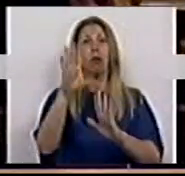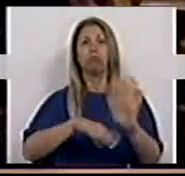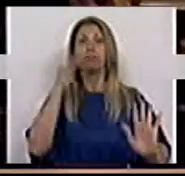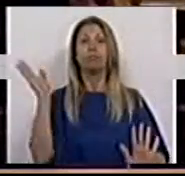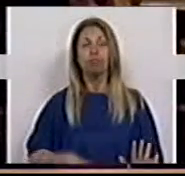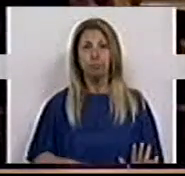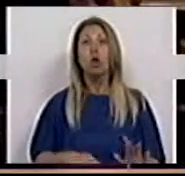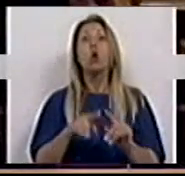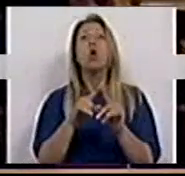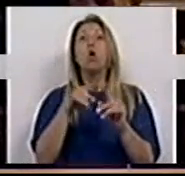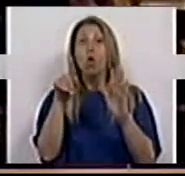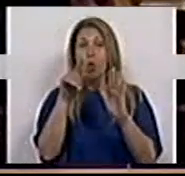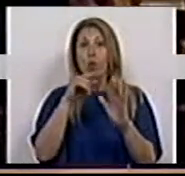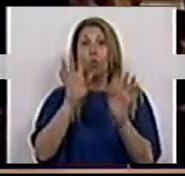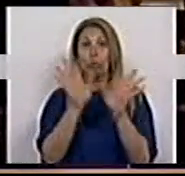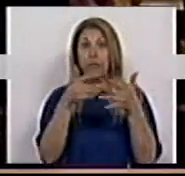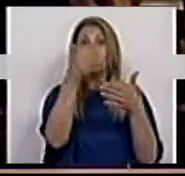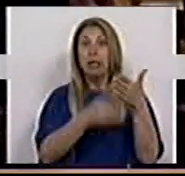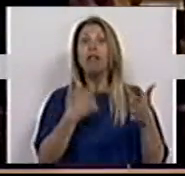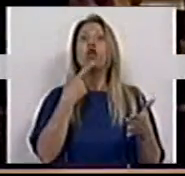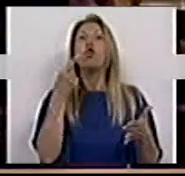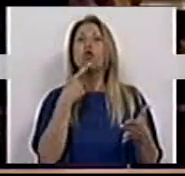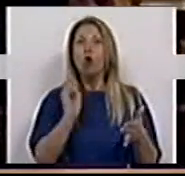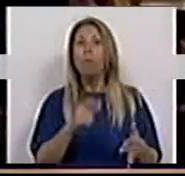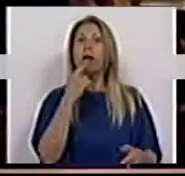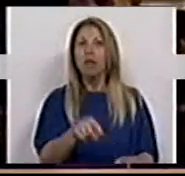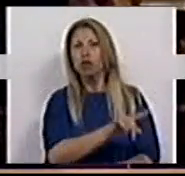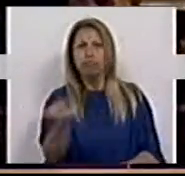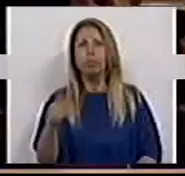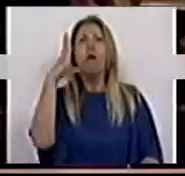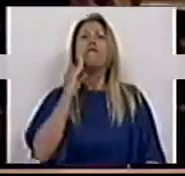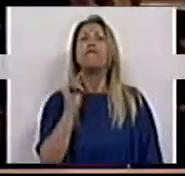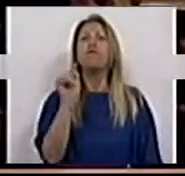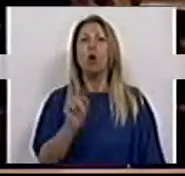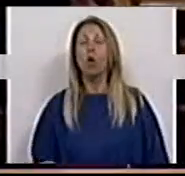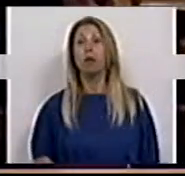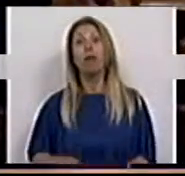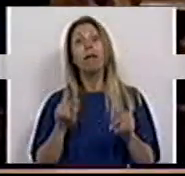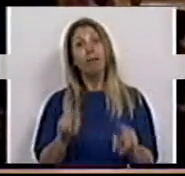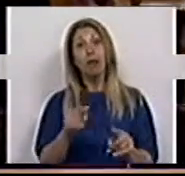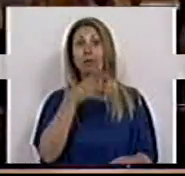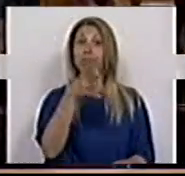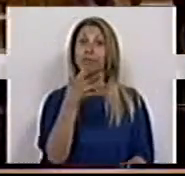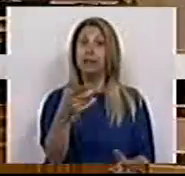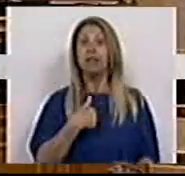chama-se Ganhem Vergonha e no fundo, Sr. Ministro, essa era a mensagem que queríamos deixar ao Governo.